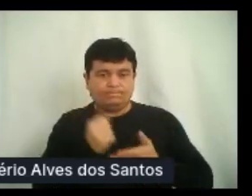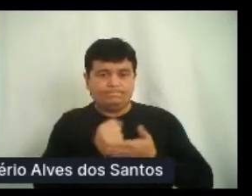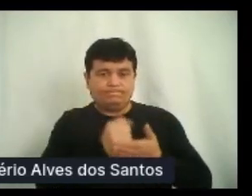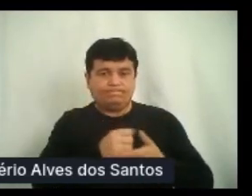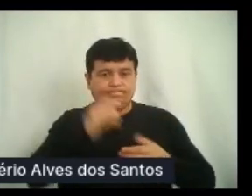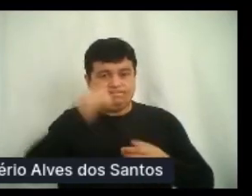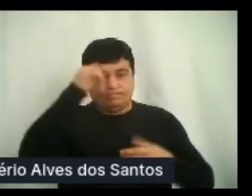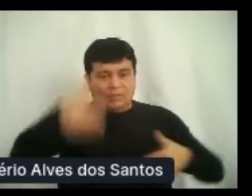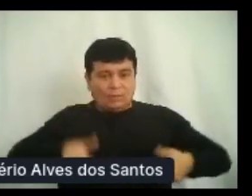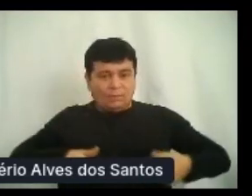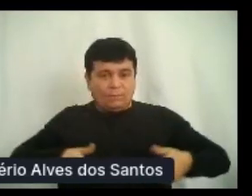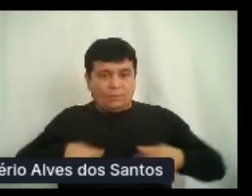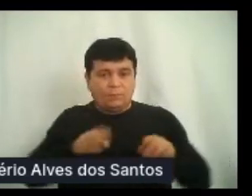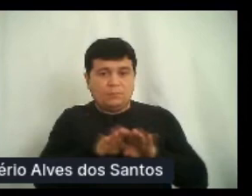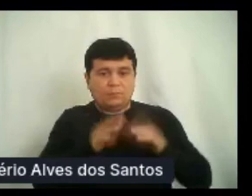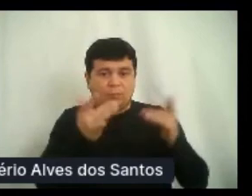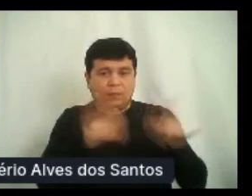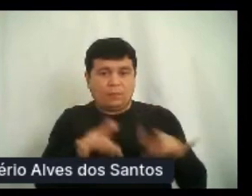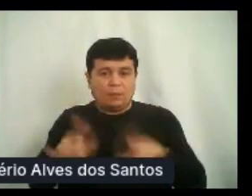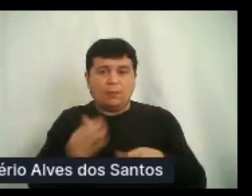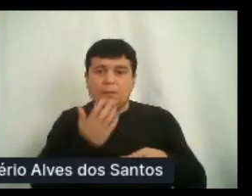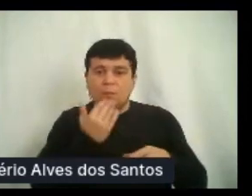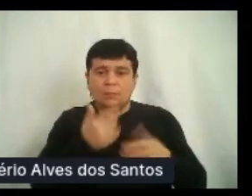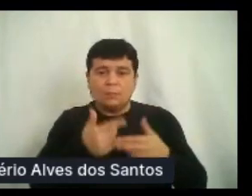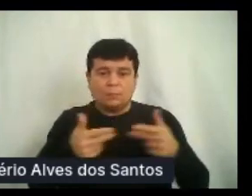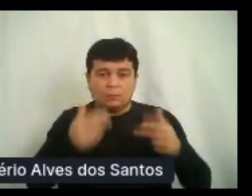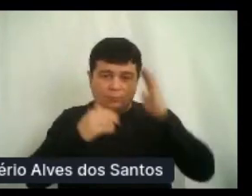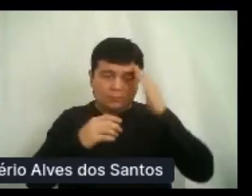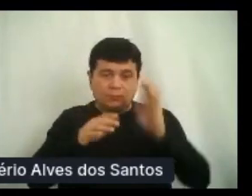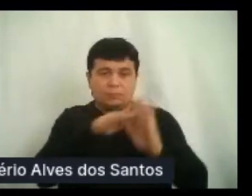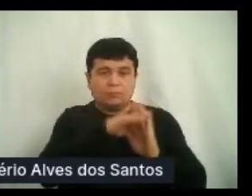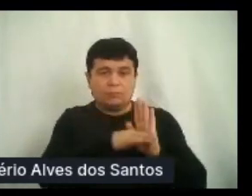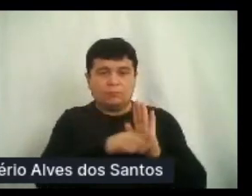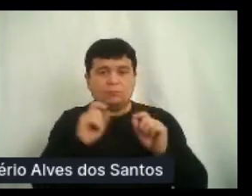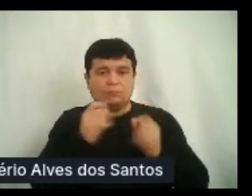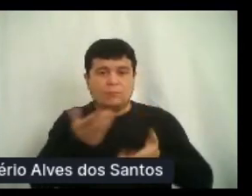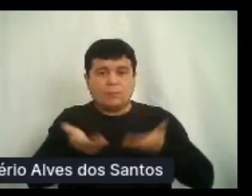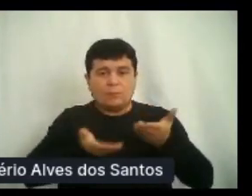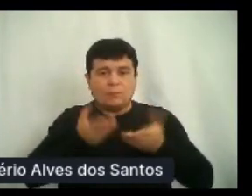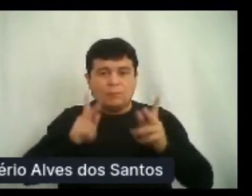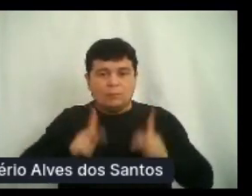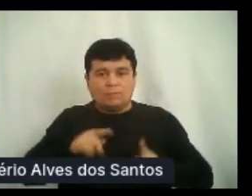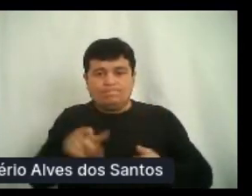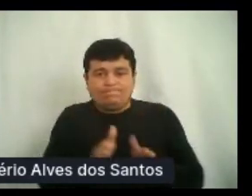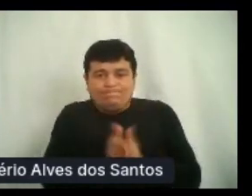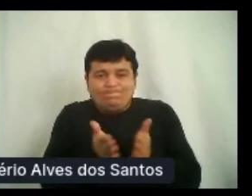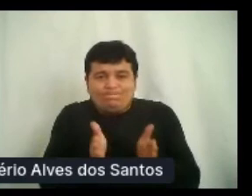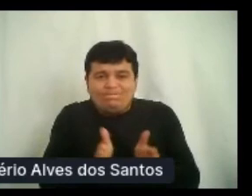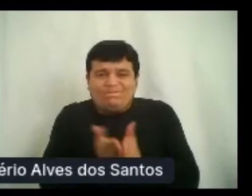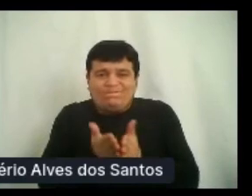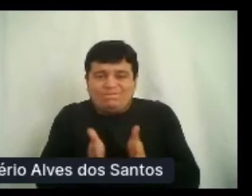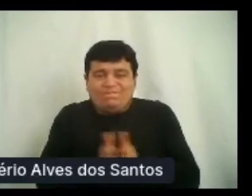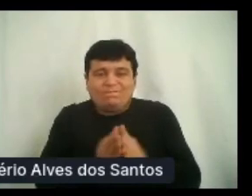O programa atende, prioritariamente, pessoas em situação de vulnerabilidade social e